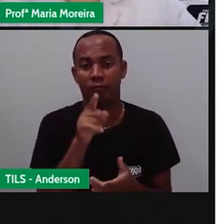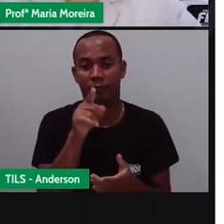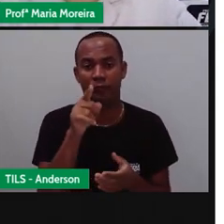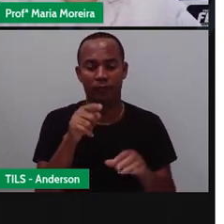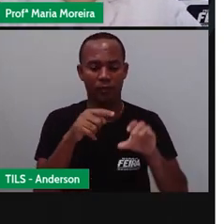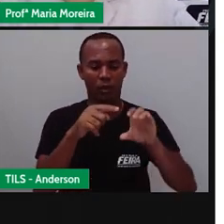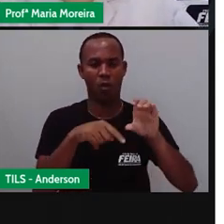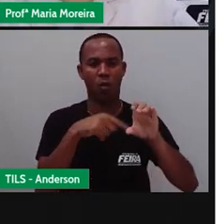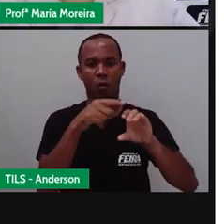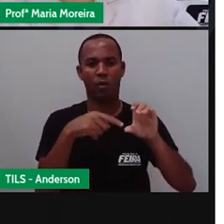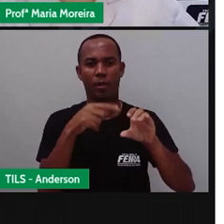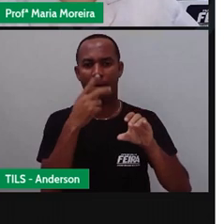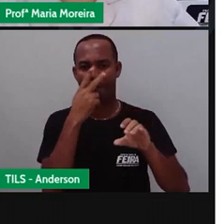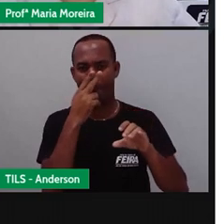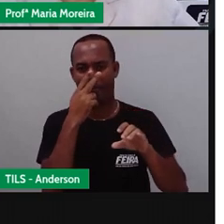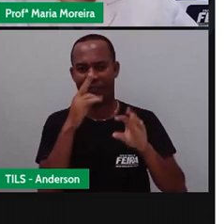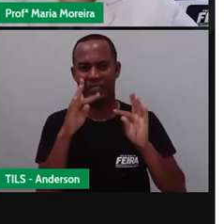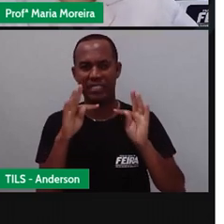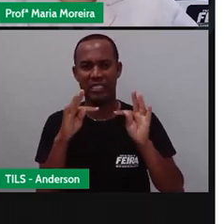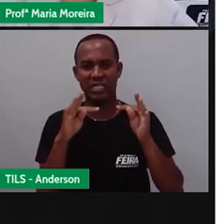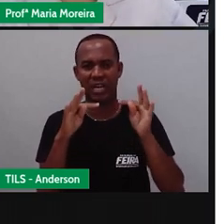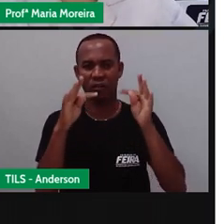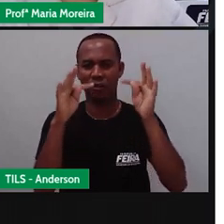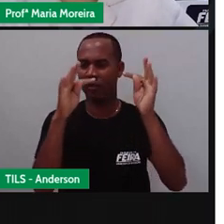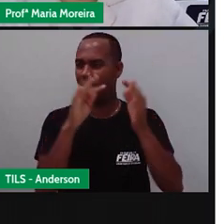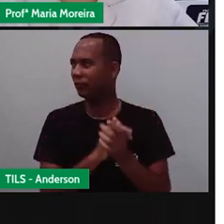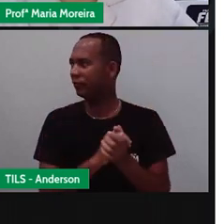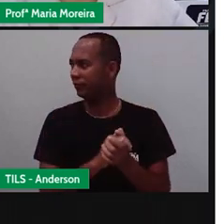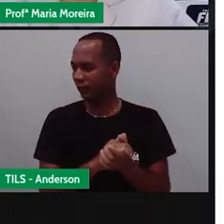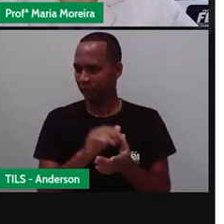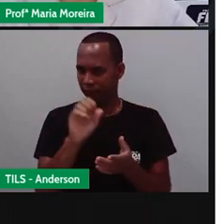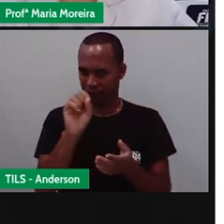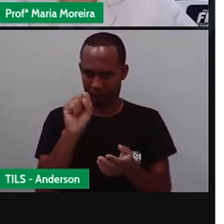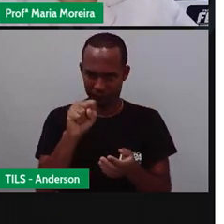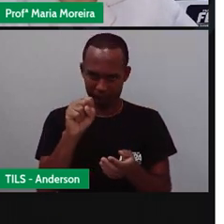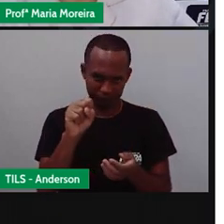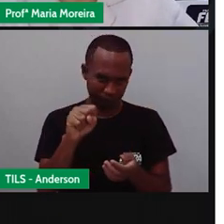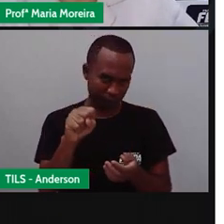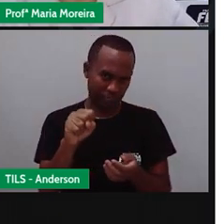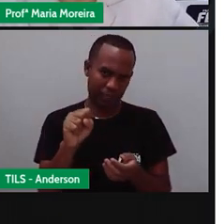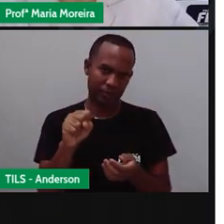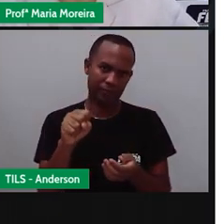parece uma coisa tecnológica hoje? Parece, Anderson, para você uma coisa tecnológica hoje?